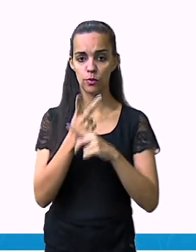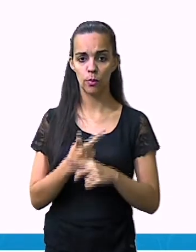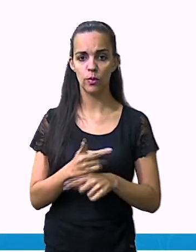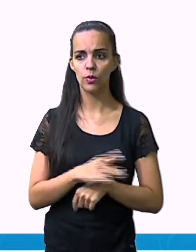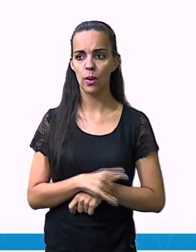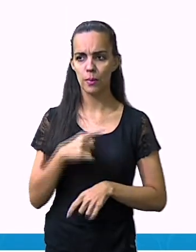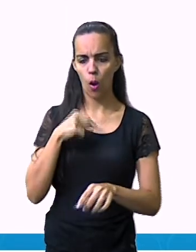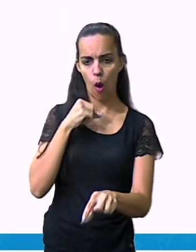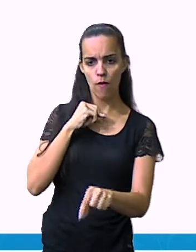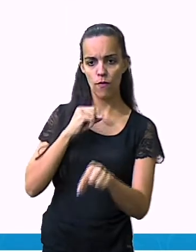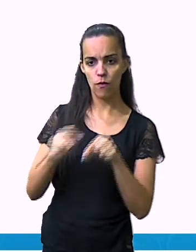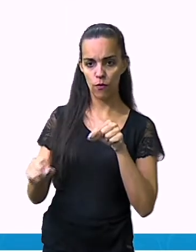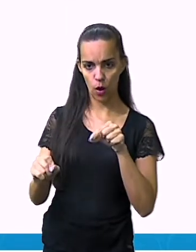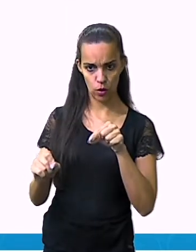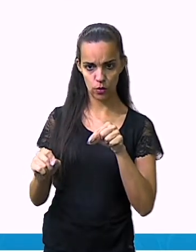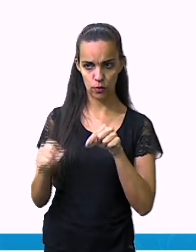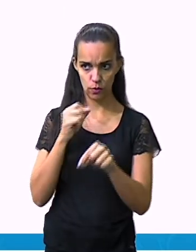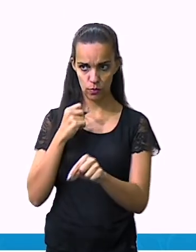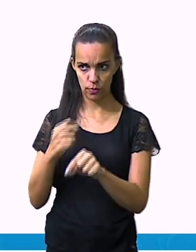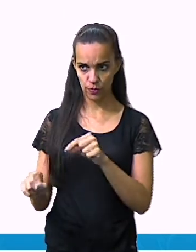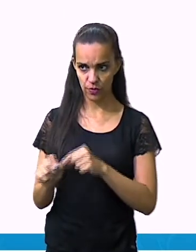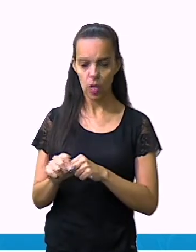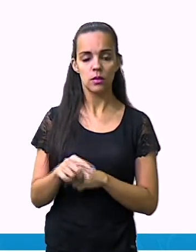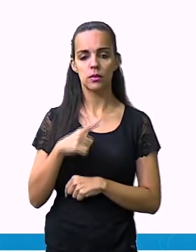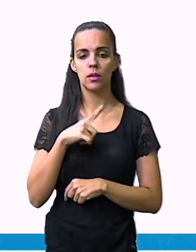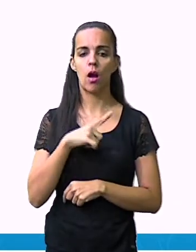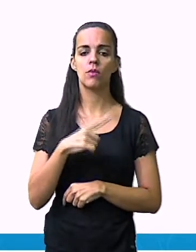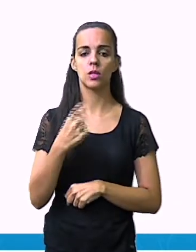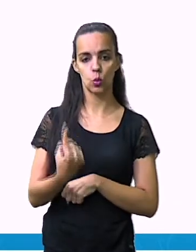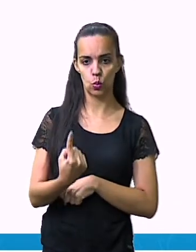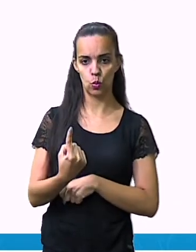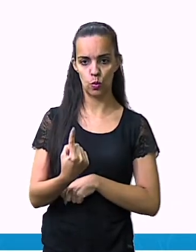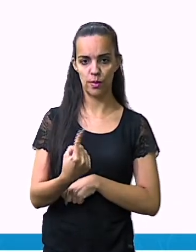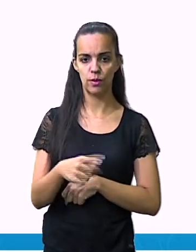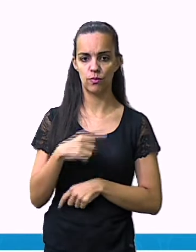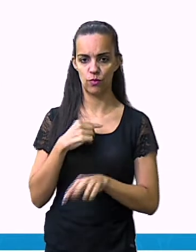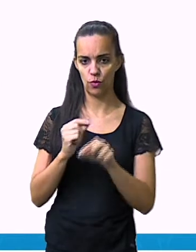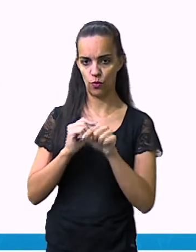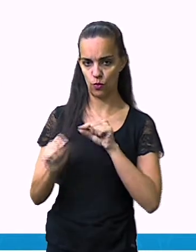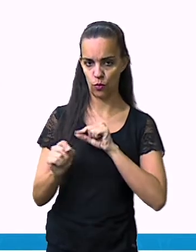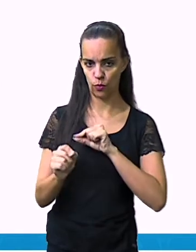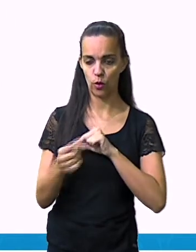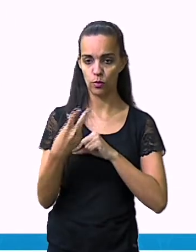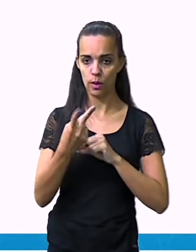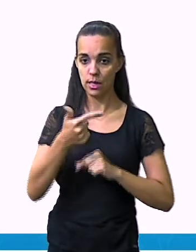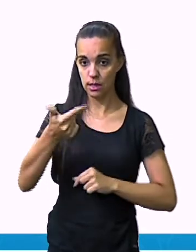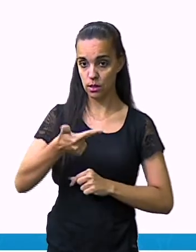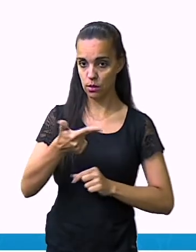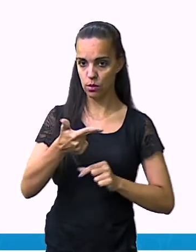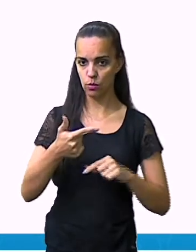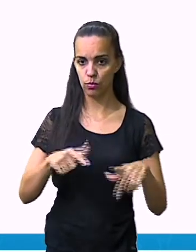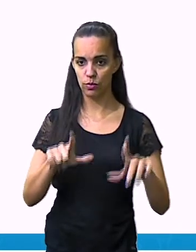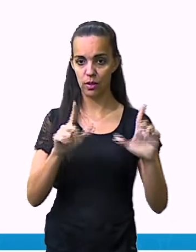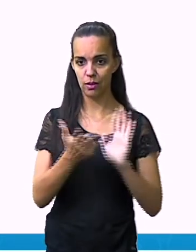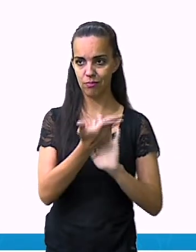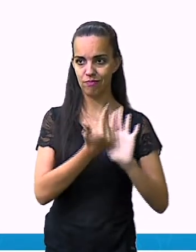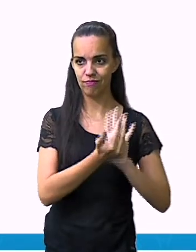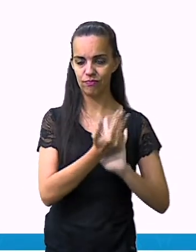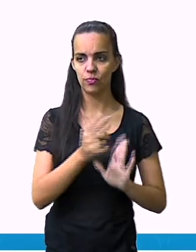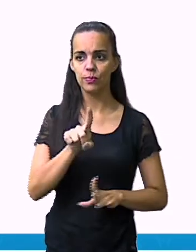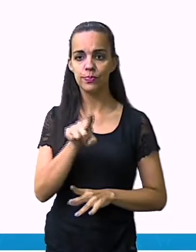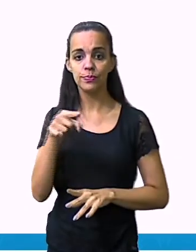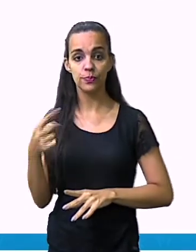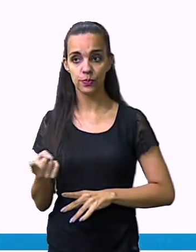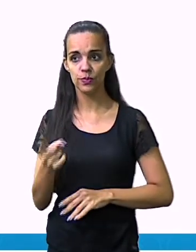o fósforo é um produto inflamável. Nós vamos enumerar aqui com um. Número dois,